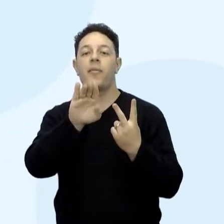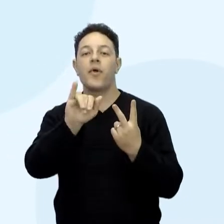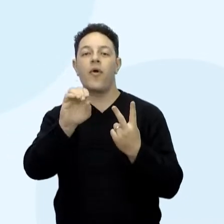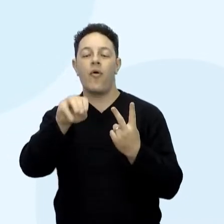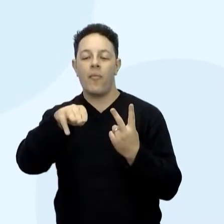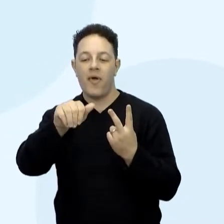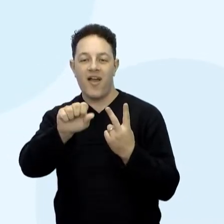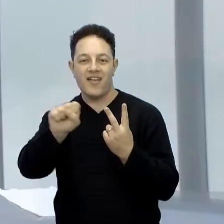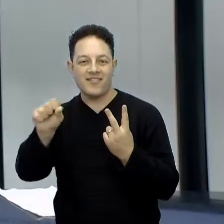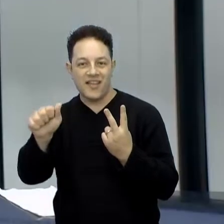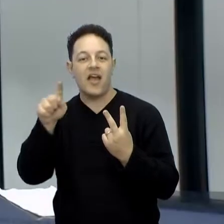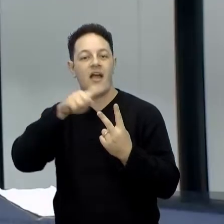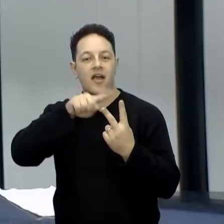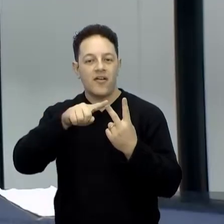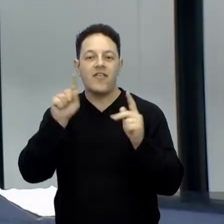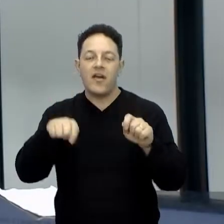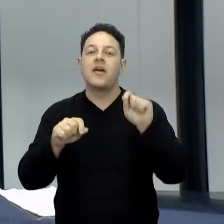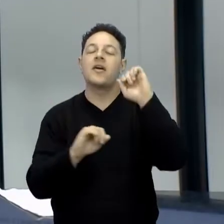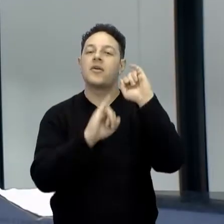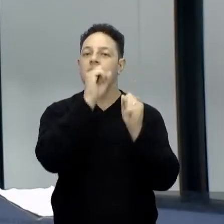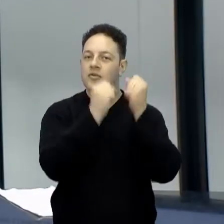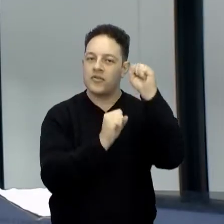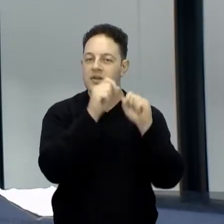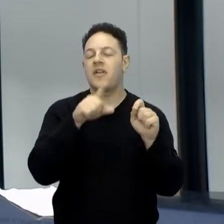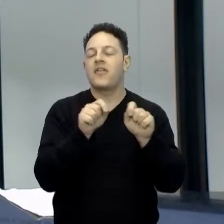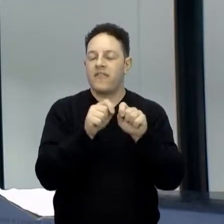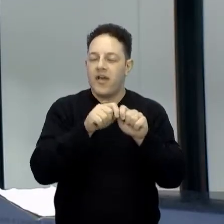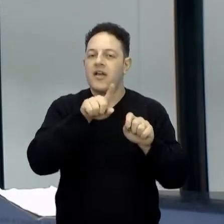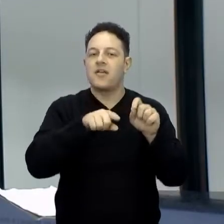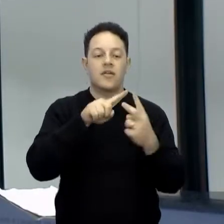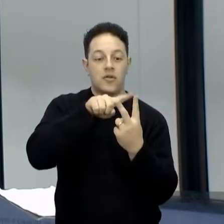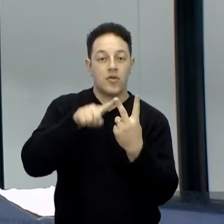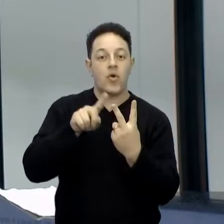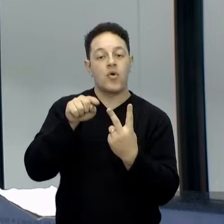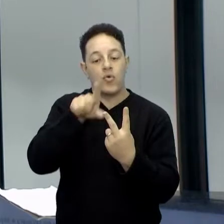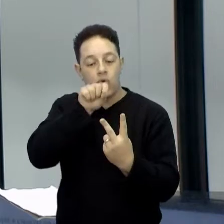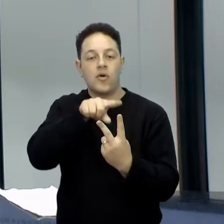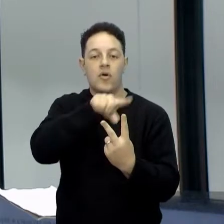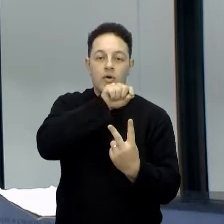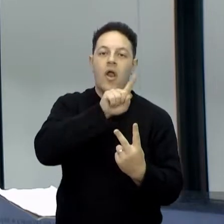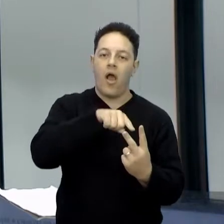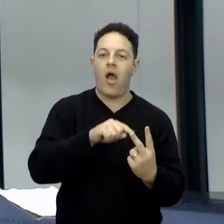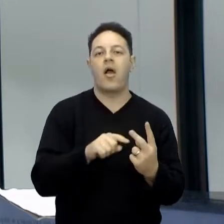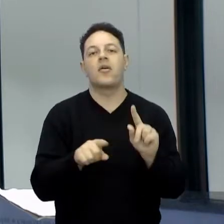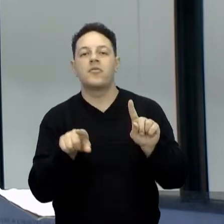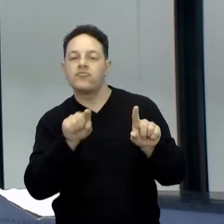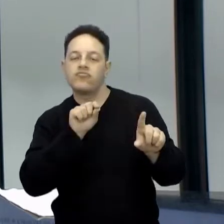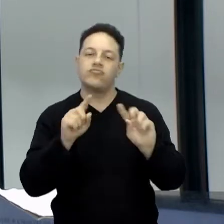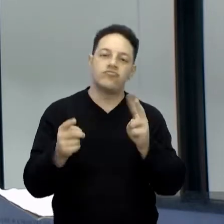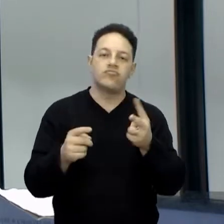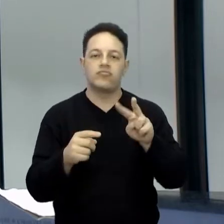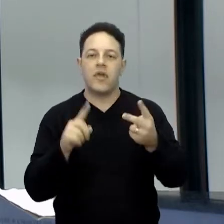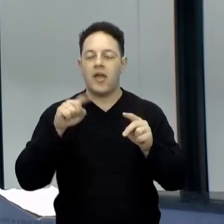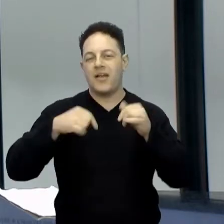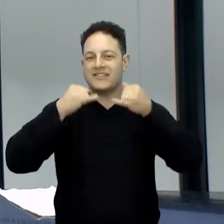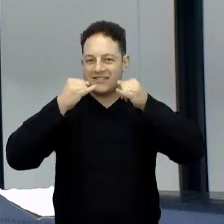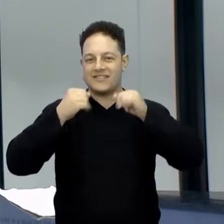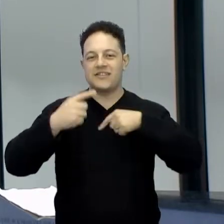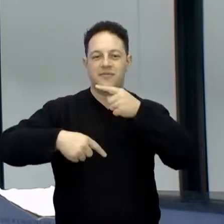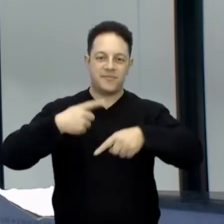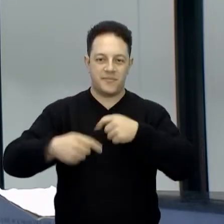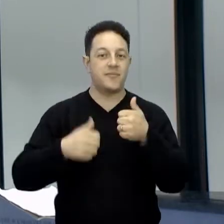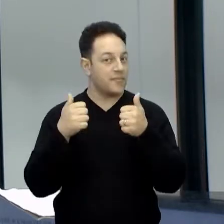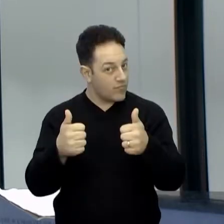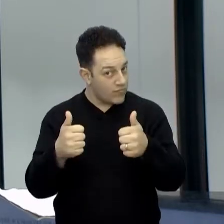Então a gente está falando dessas usinas que utilizam essas duas fontes alternativas de eletricidade, de produção de eletricidade, tá bom?